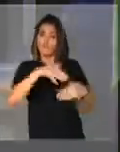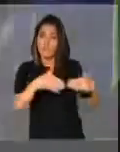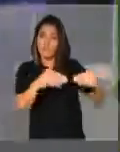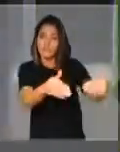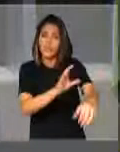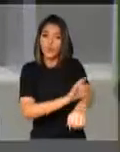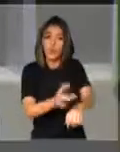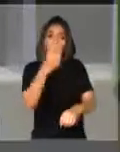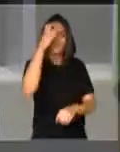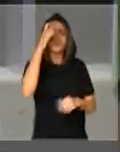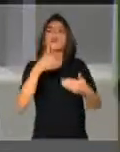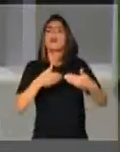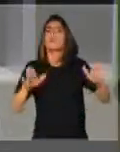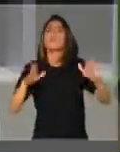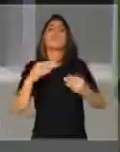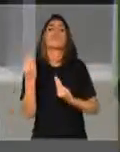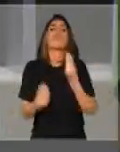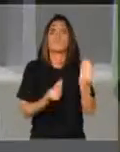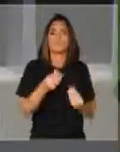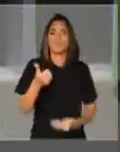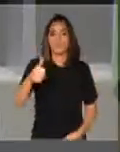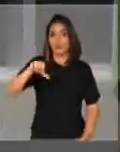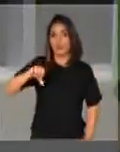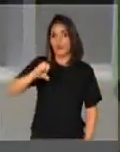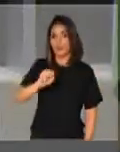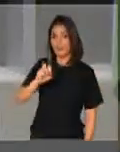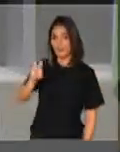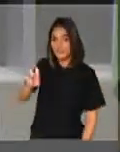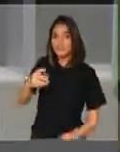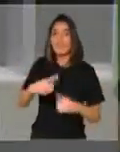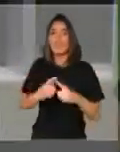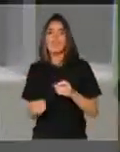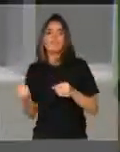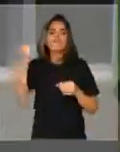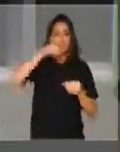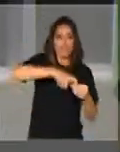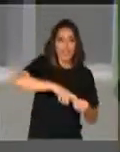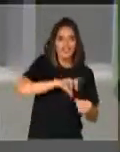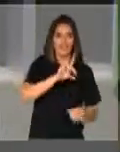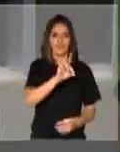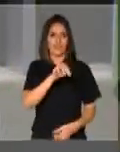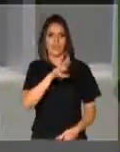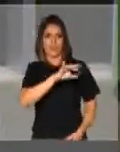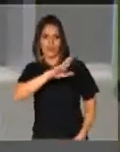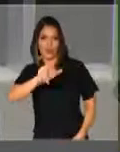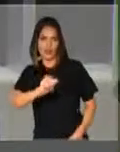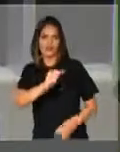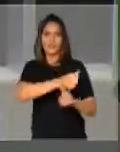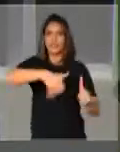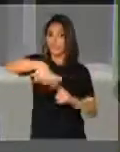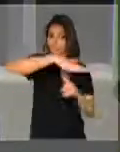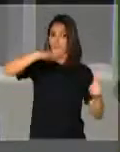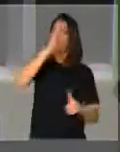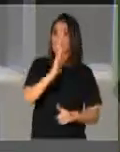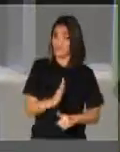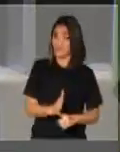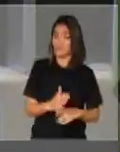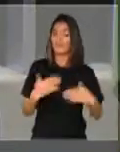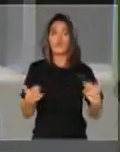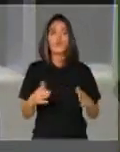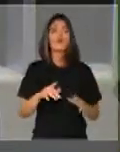surgiu em 1985, no contexto de redemocratização da sociedade brasileira,